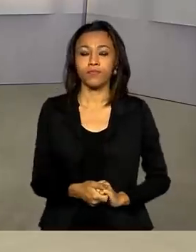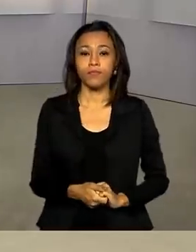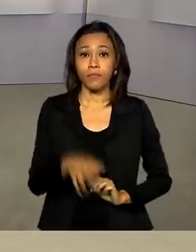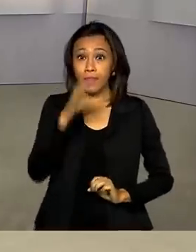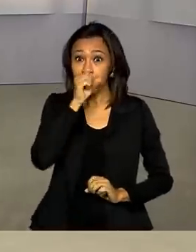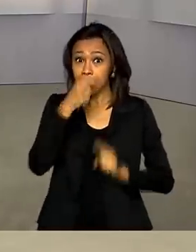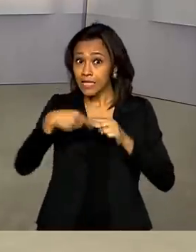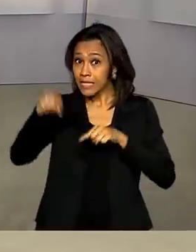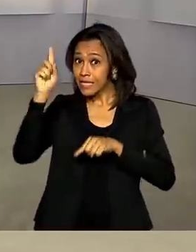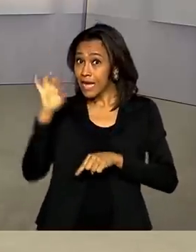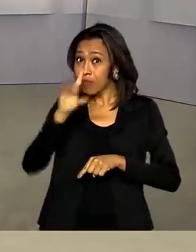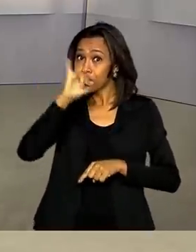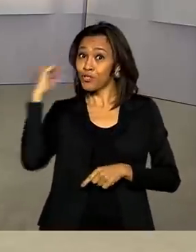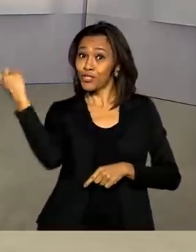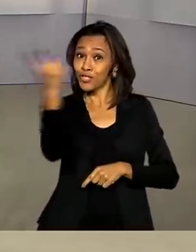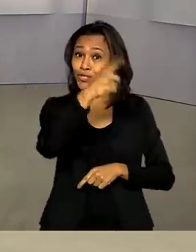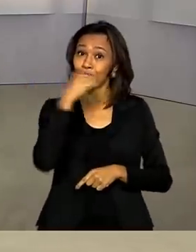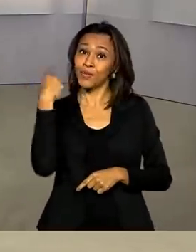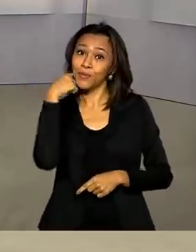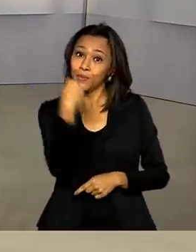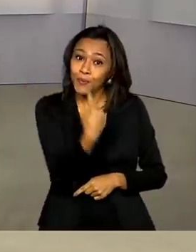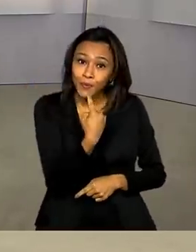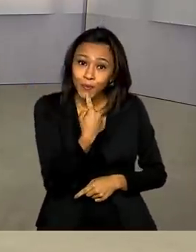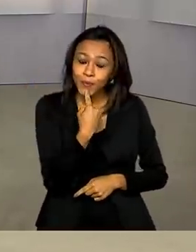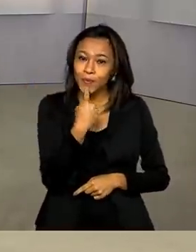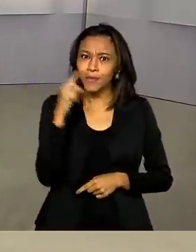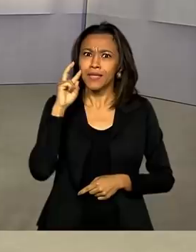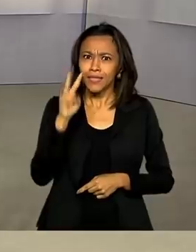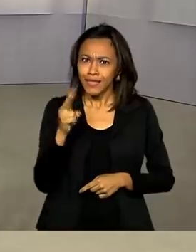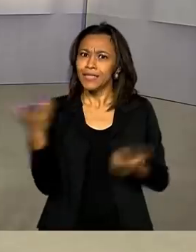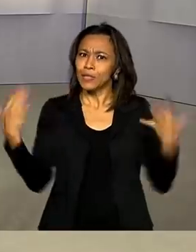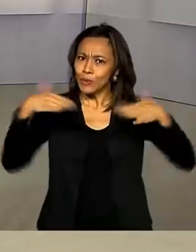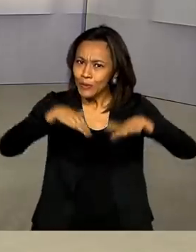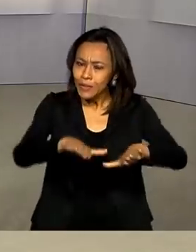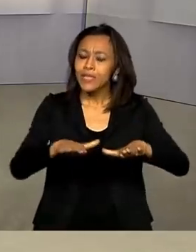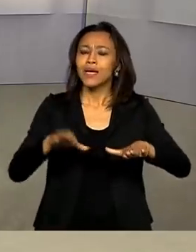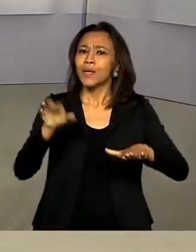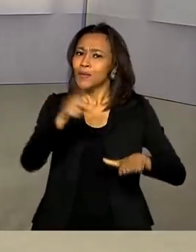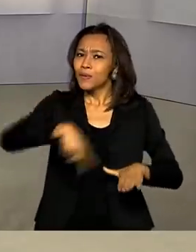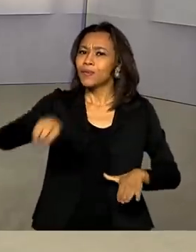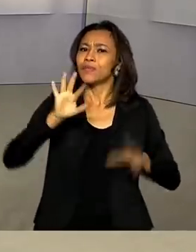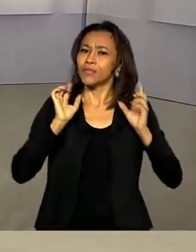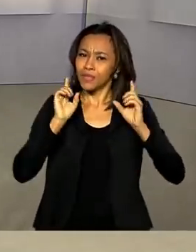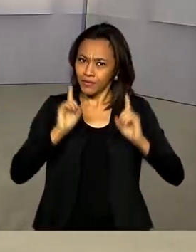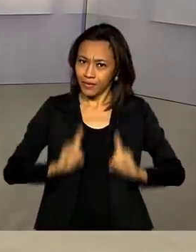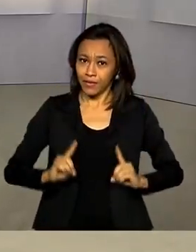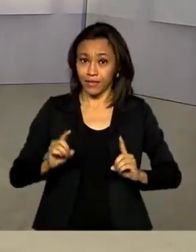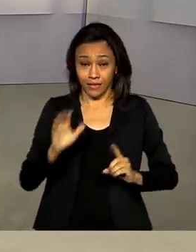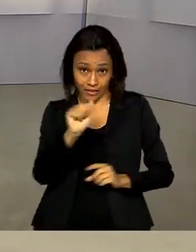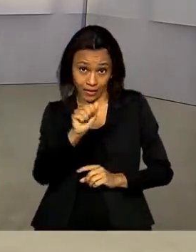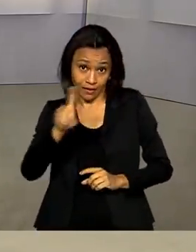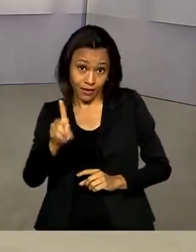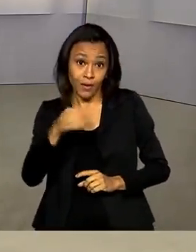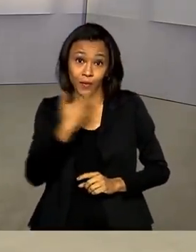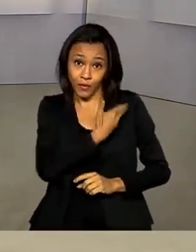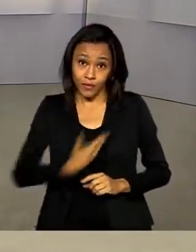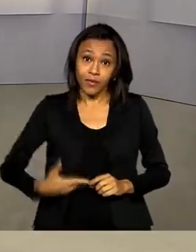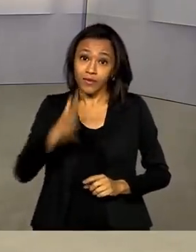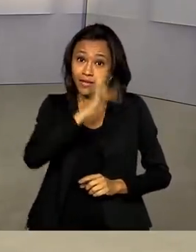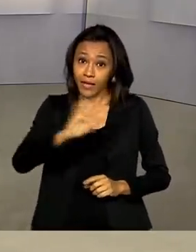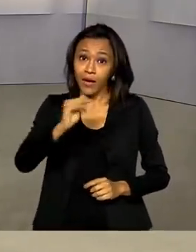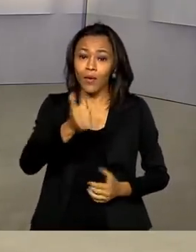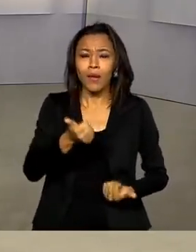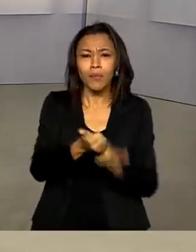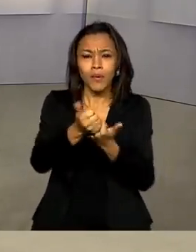Sábado foi dia nacional dos surdos. E, de olho na inclusão de deficientes auditivos, o governo federal investe em conteúdos